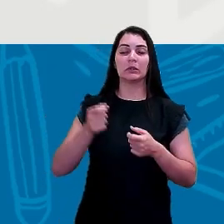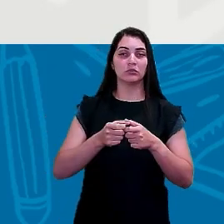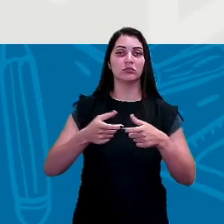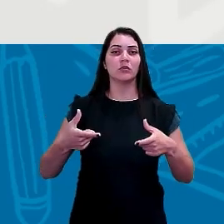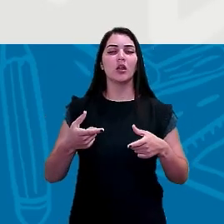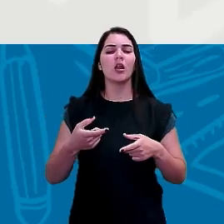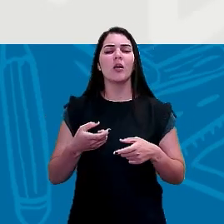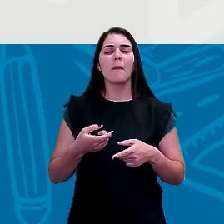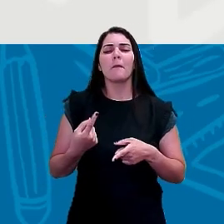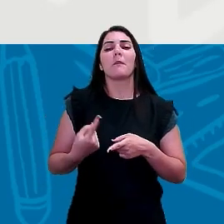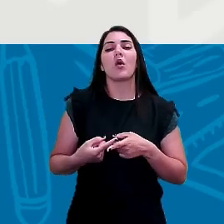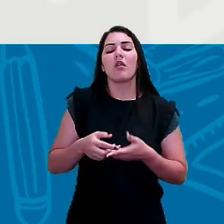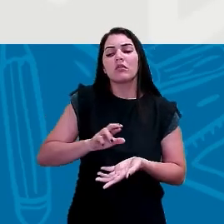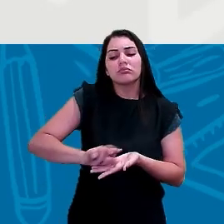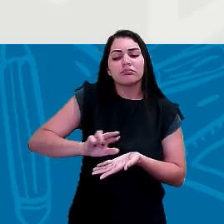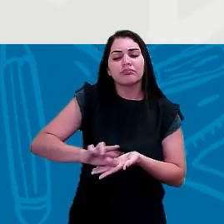variedade de clima?